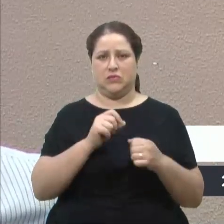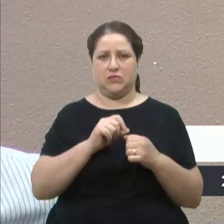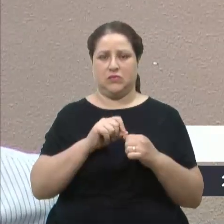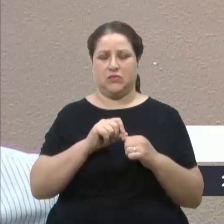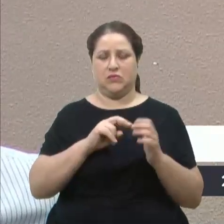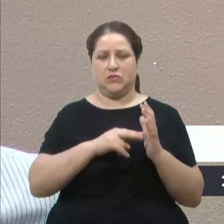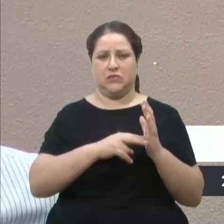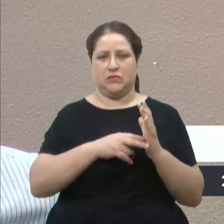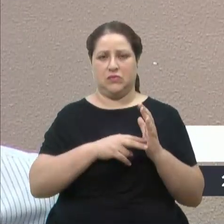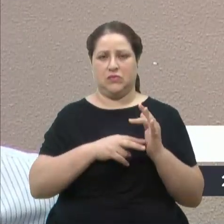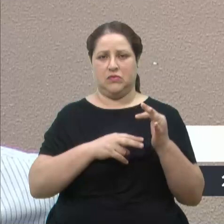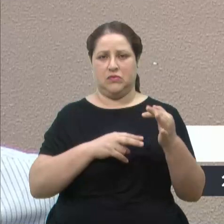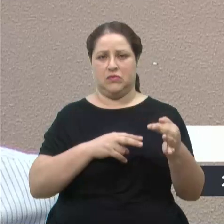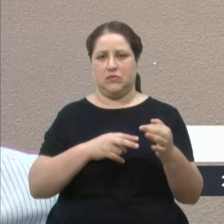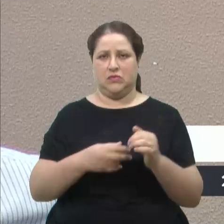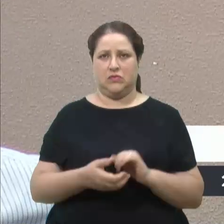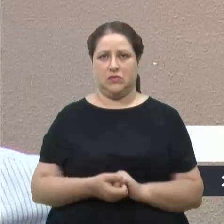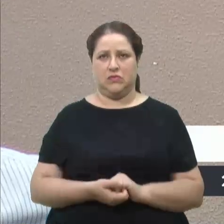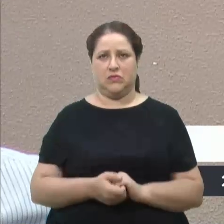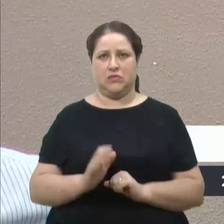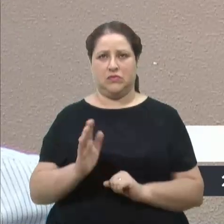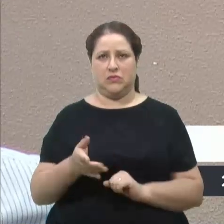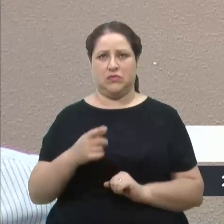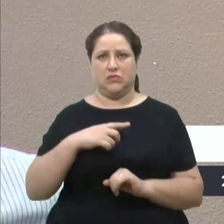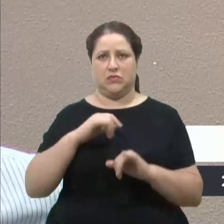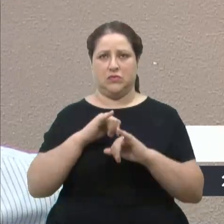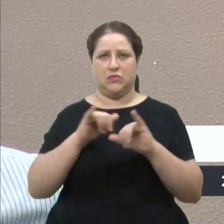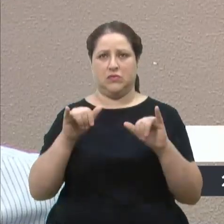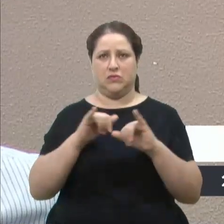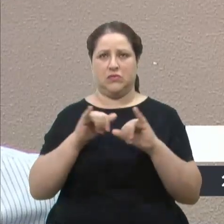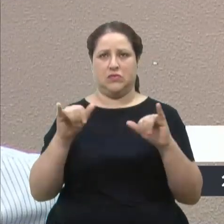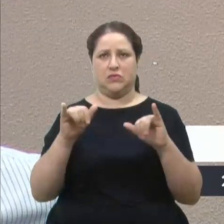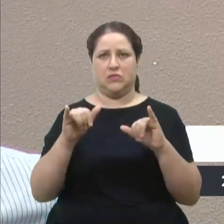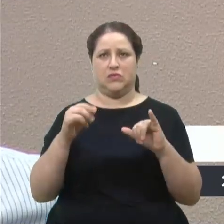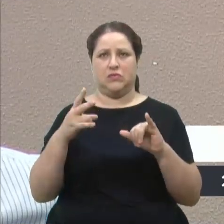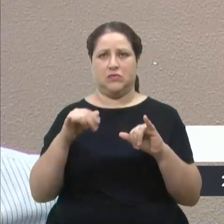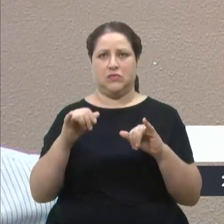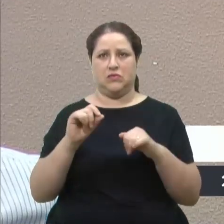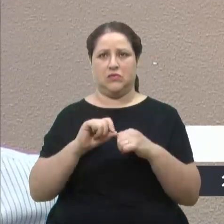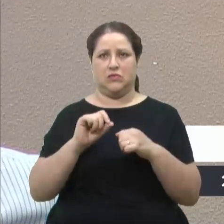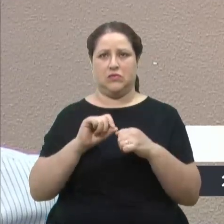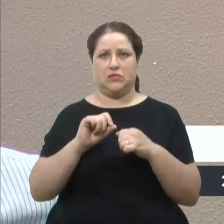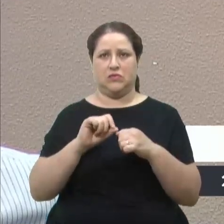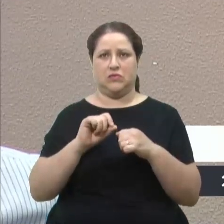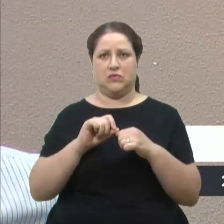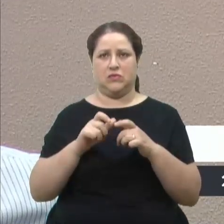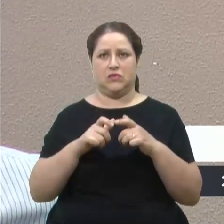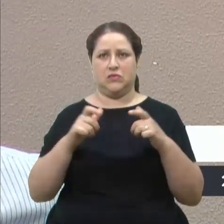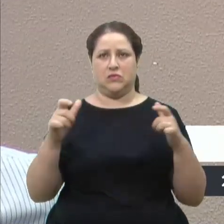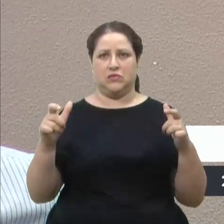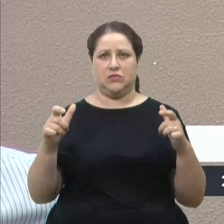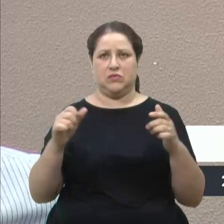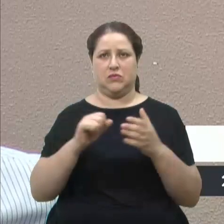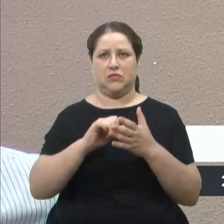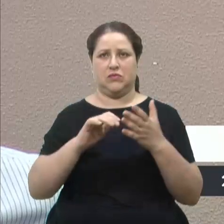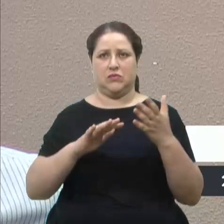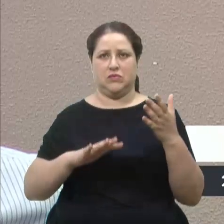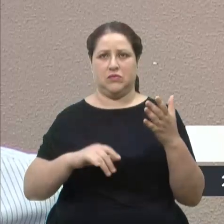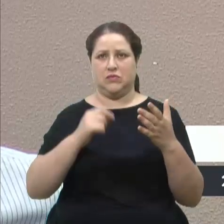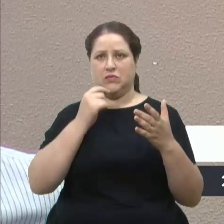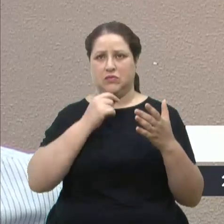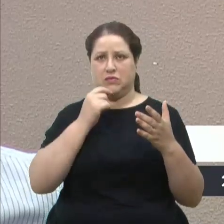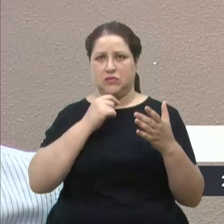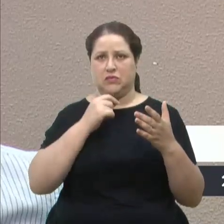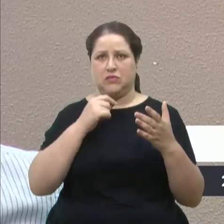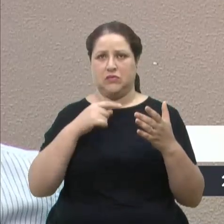sindicato, logo em breve, já está sendo anunciado, que estará fazendo uma grande atividade em Caxias com